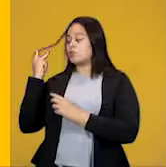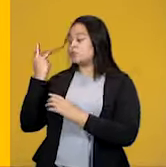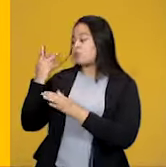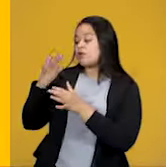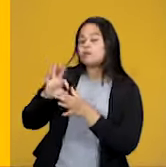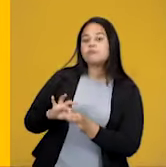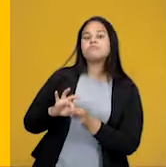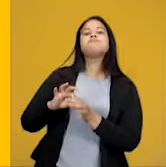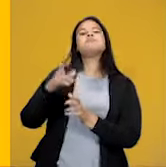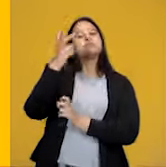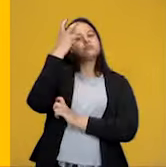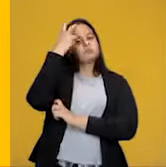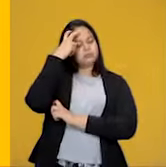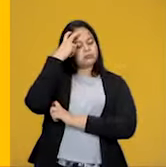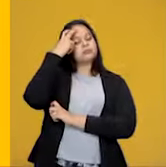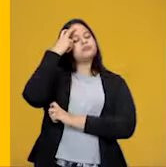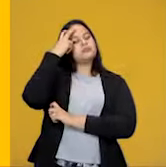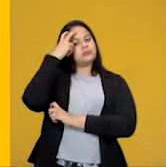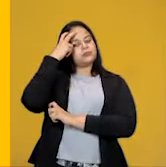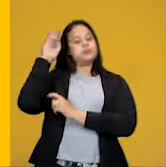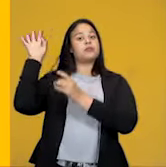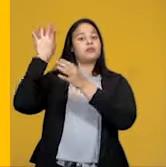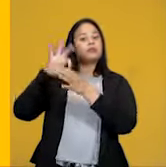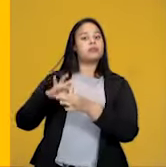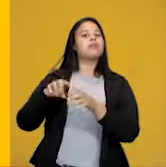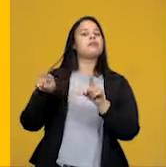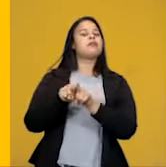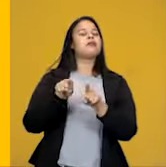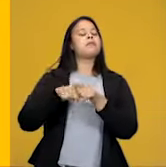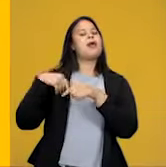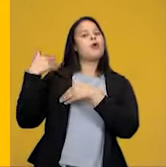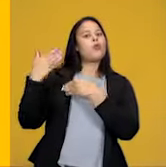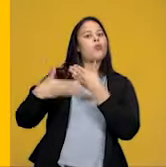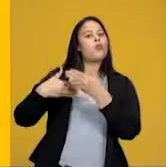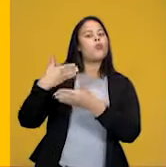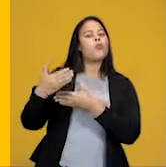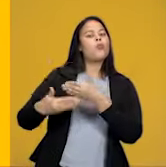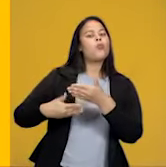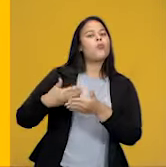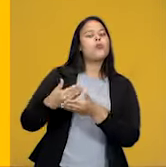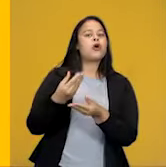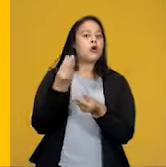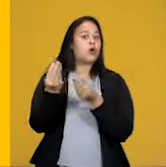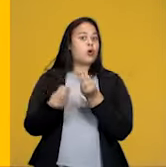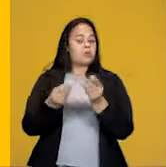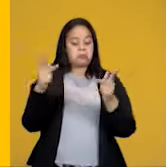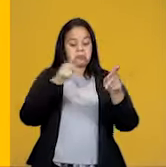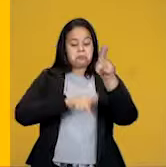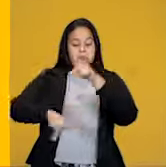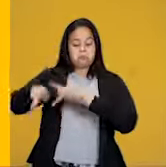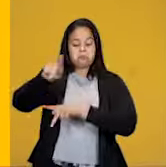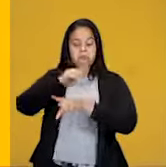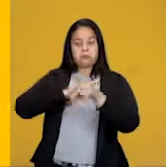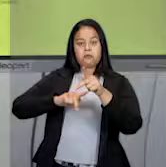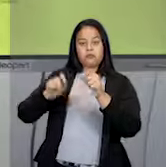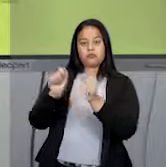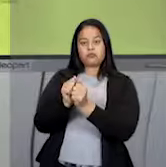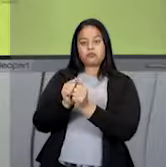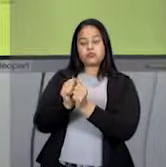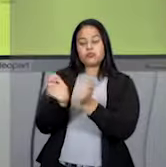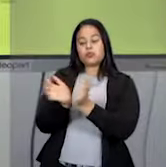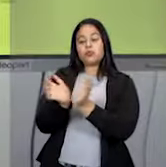a cultura da qual faz parte e desenvolve a identidade de um povo ou até mesmo de uma classe social.